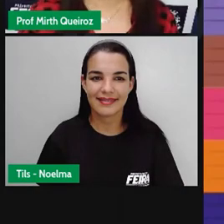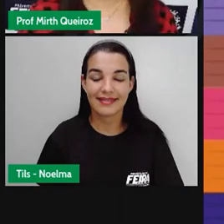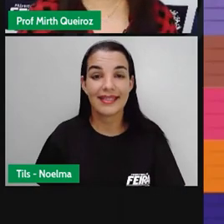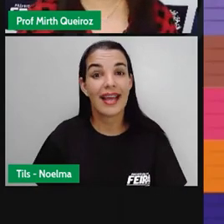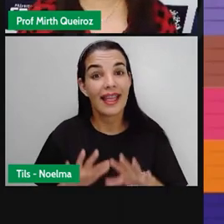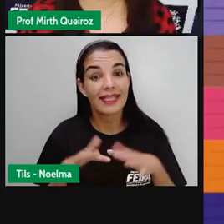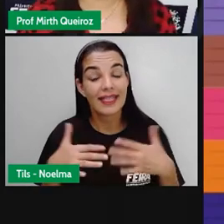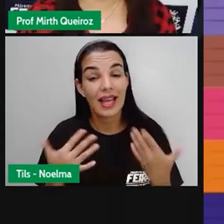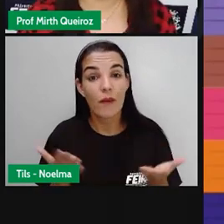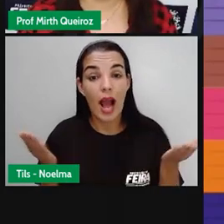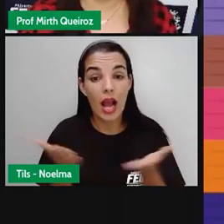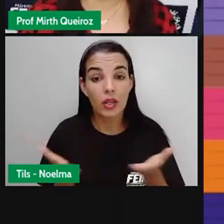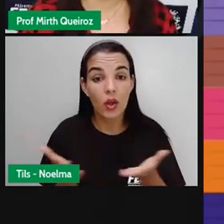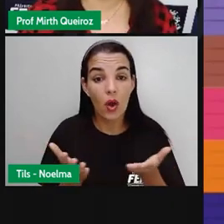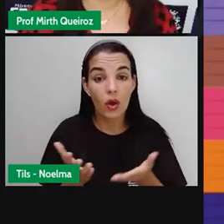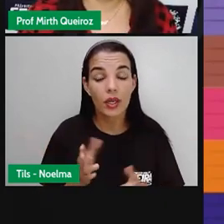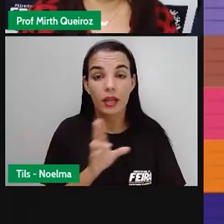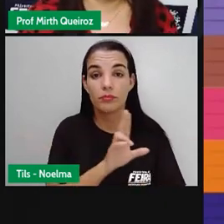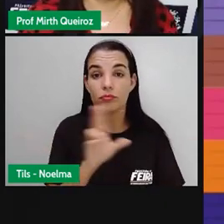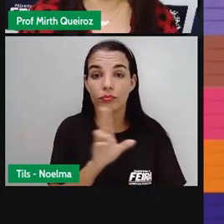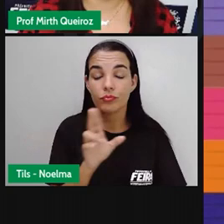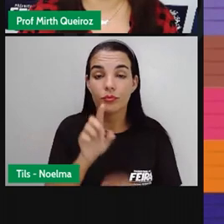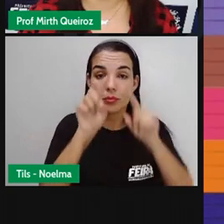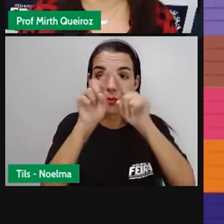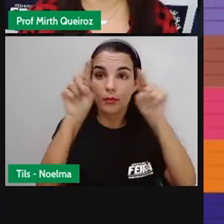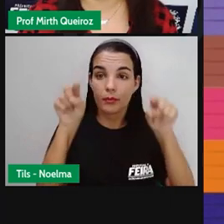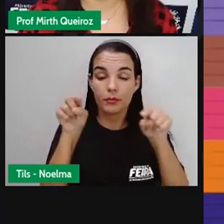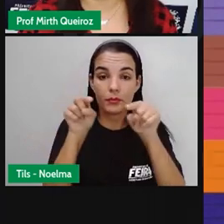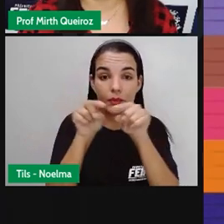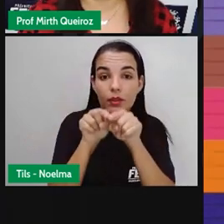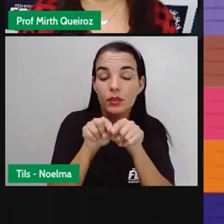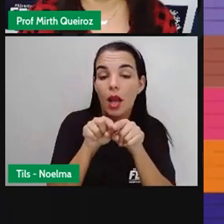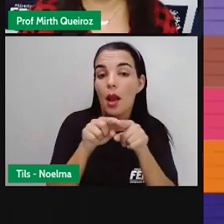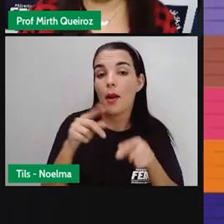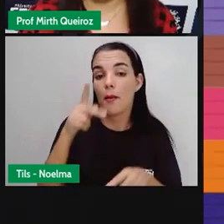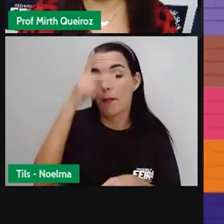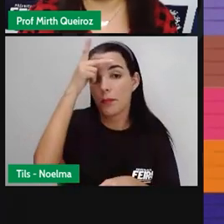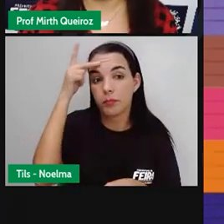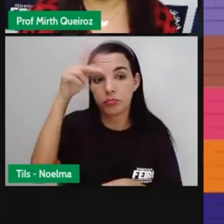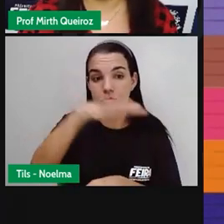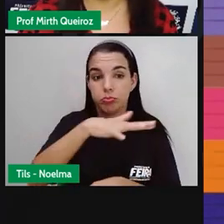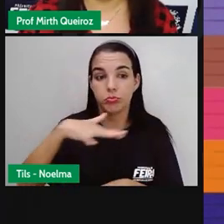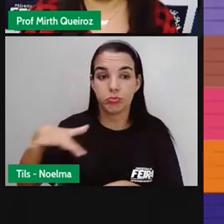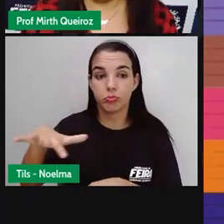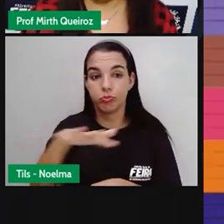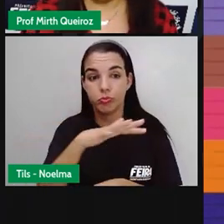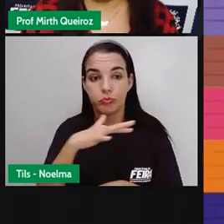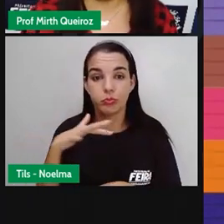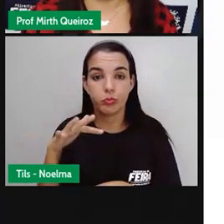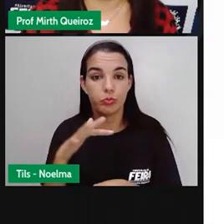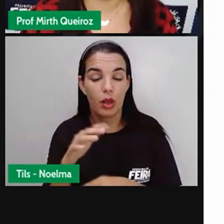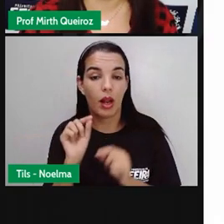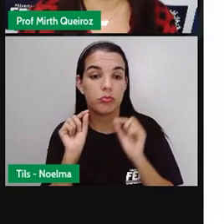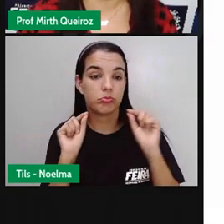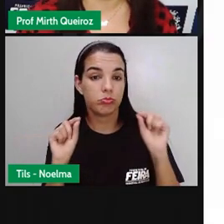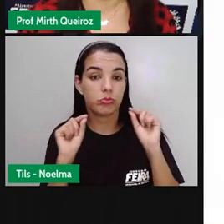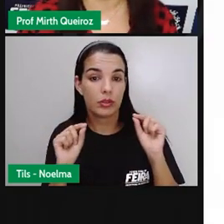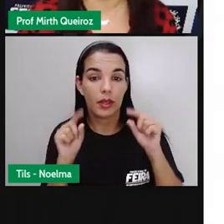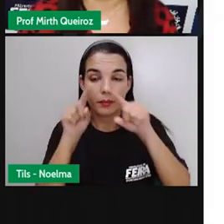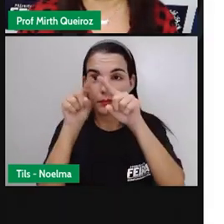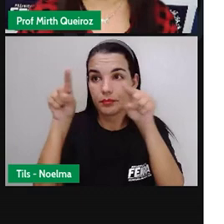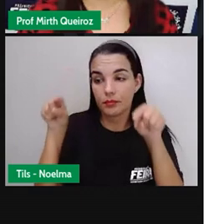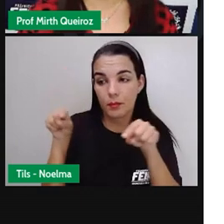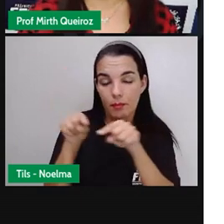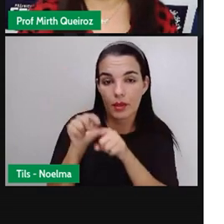As quadrinhas populares também fazem parte da literatura popular. E nós vamos falar um pouquinho sobre